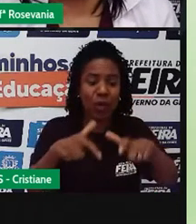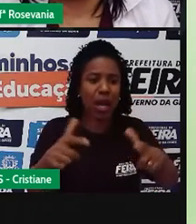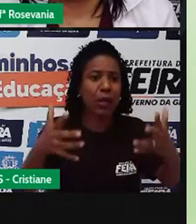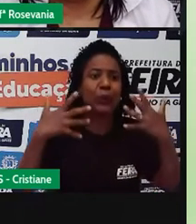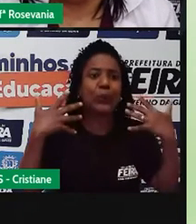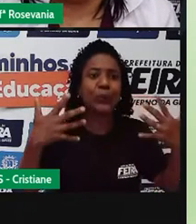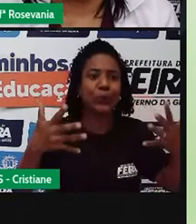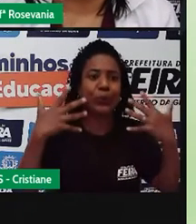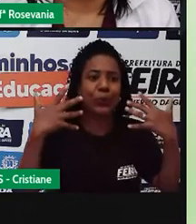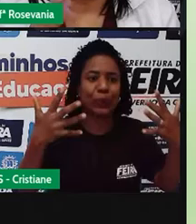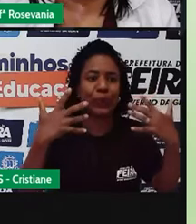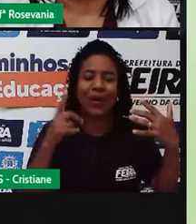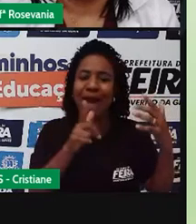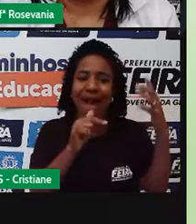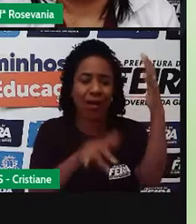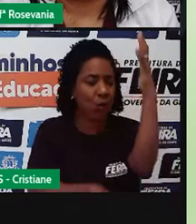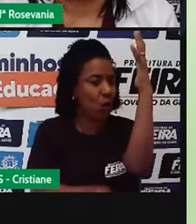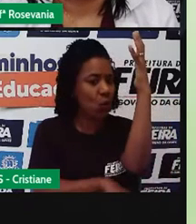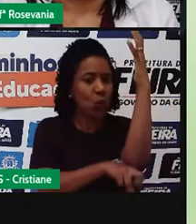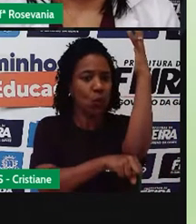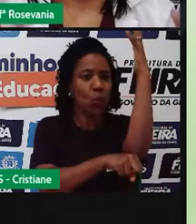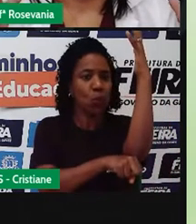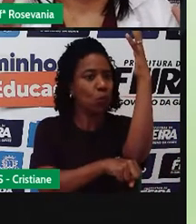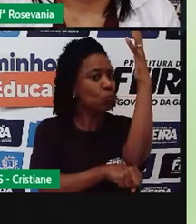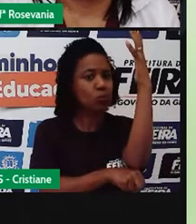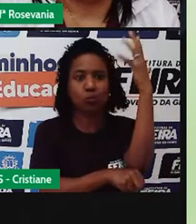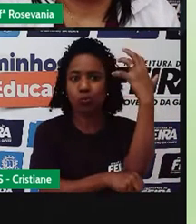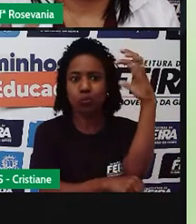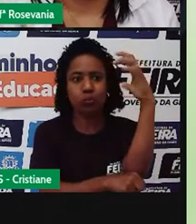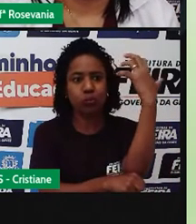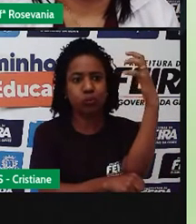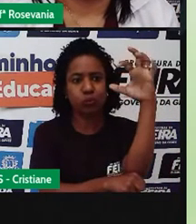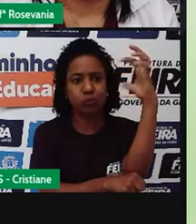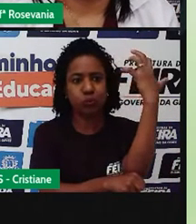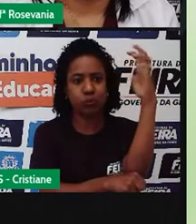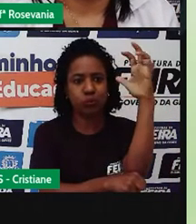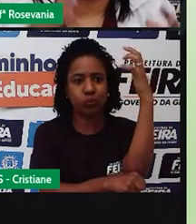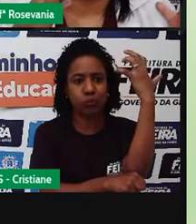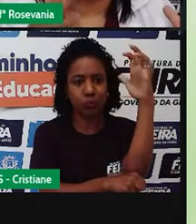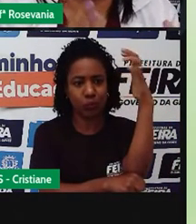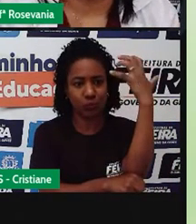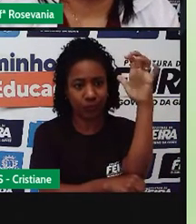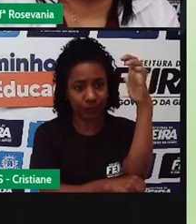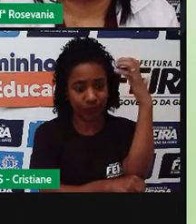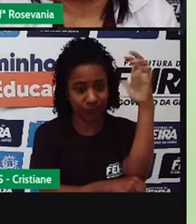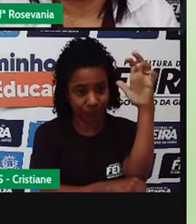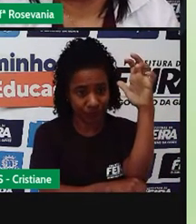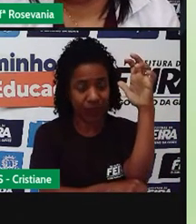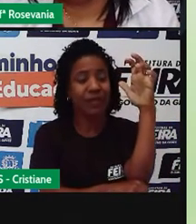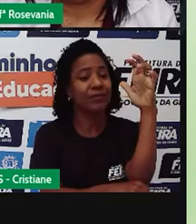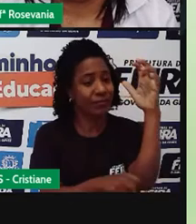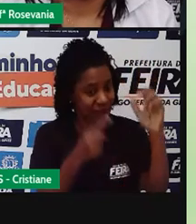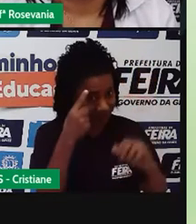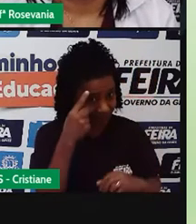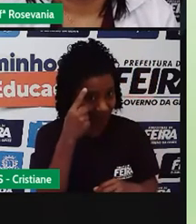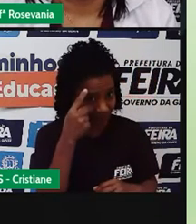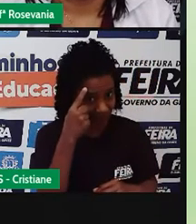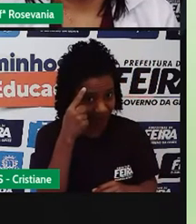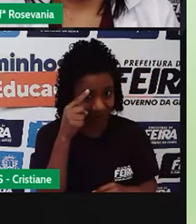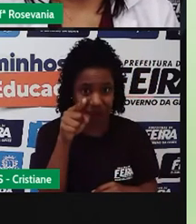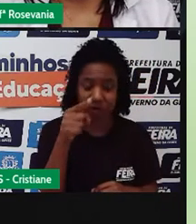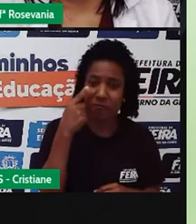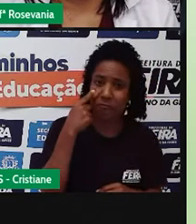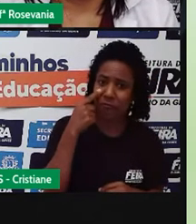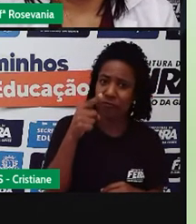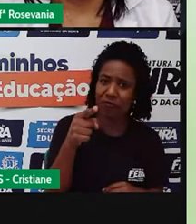escassez de água da região. Então, ou seja, eu já sei que vão ter um regime de chuva bastante escasso, vocês estão vendo o céu